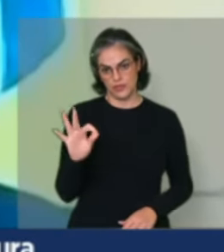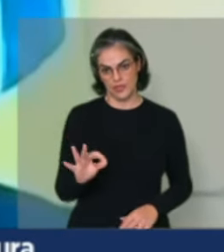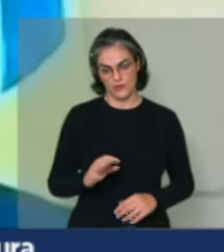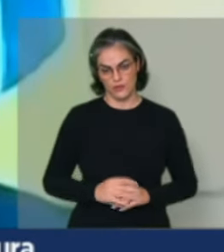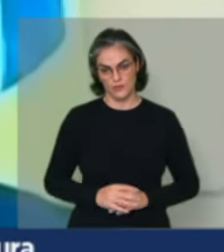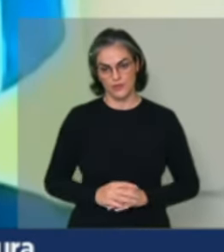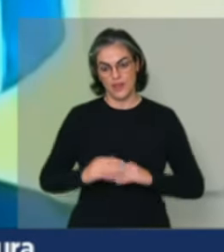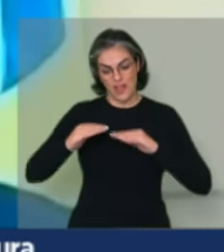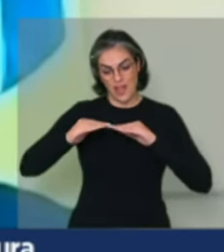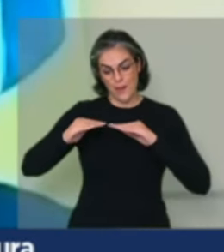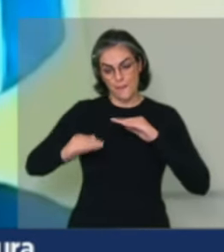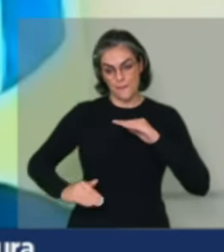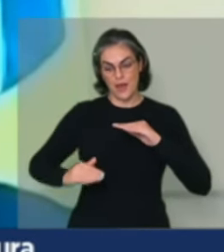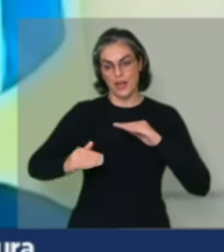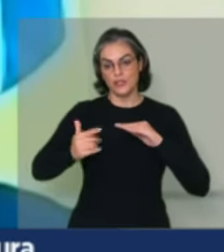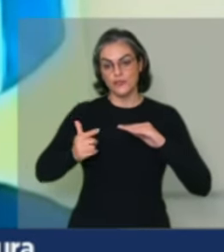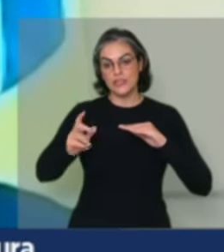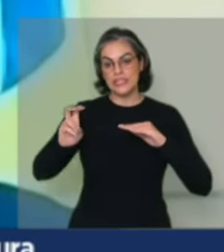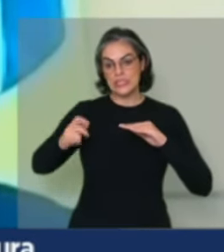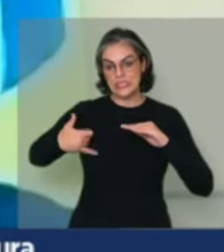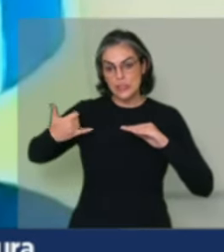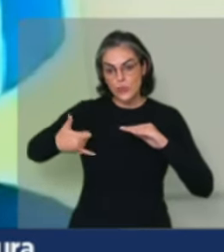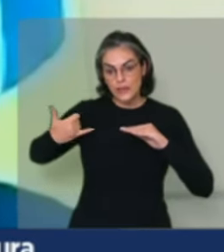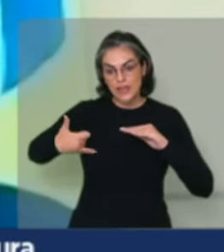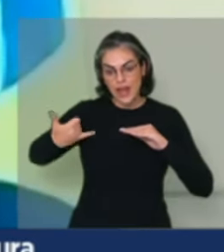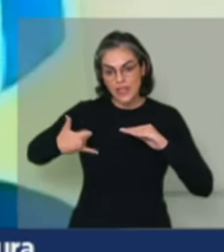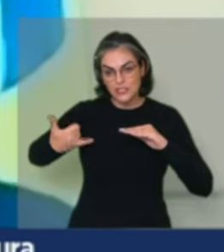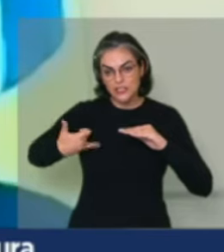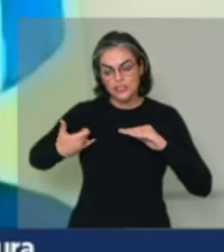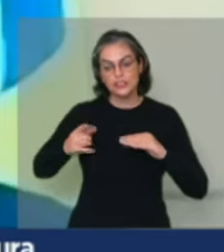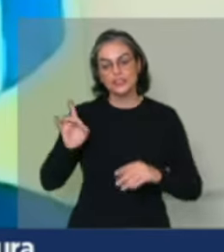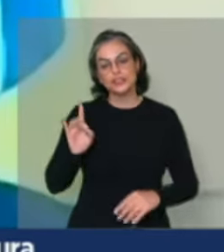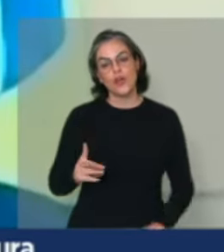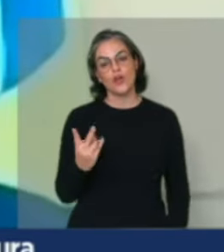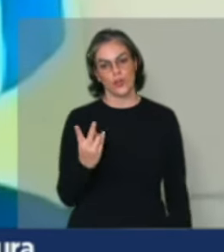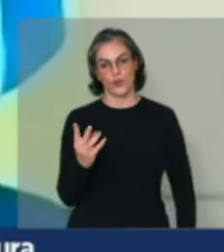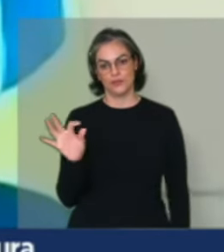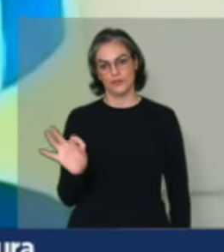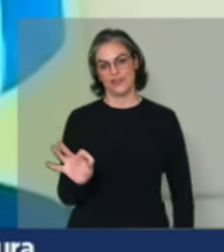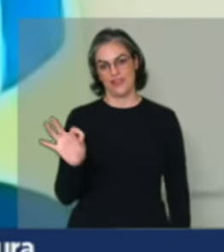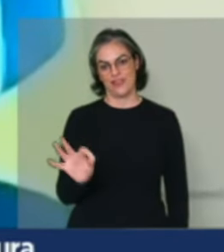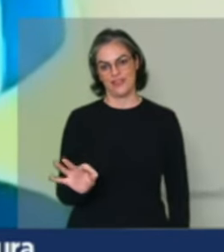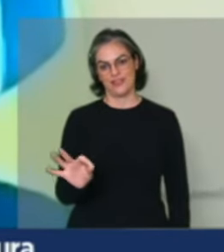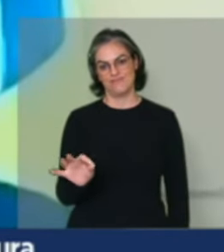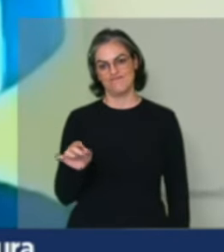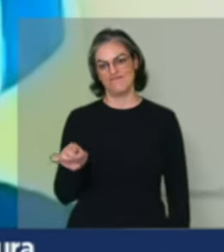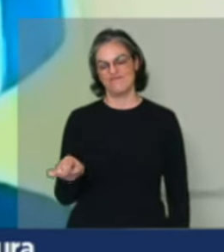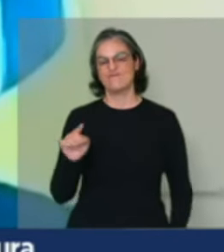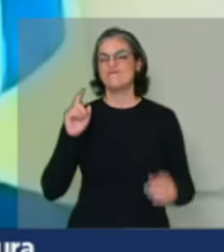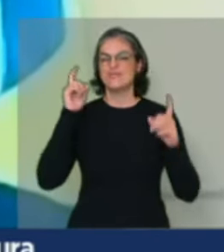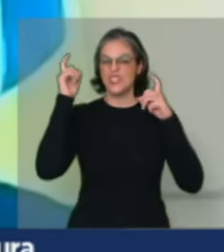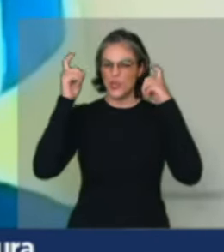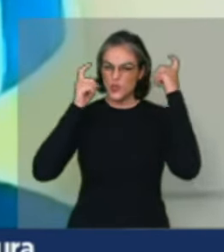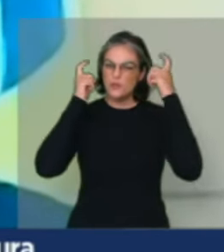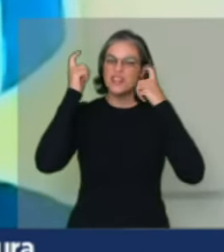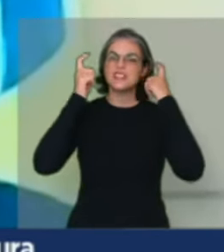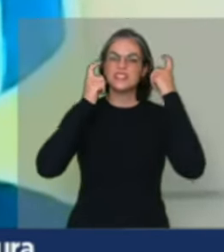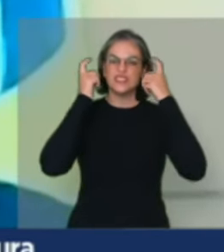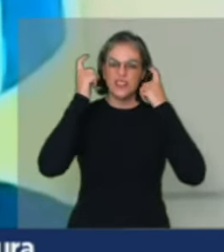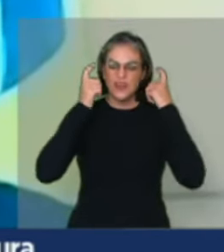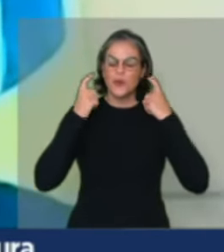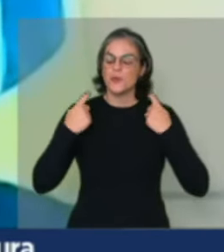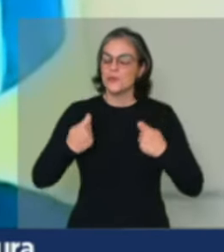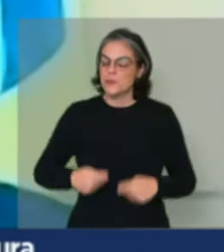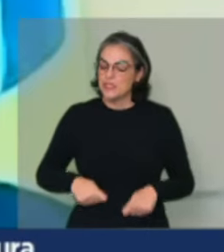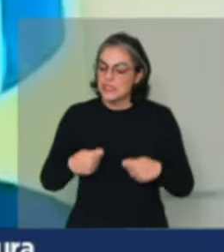têm abaixo de 25 anos, apenas 2%. Essa é uma grande preocupação. Nós temos que criar urgentemente